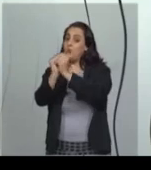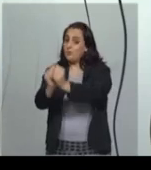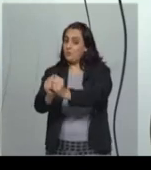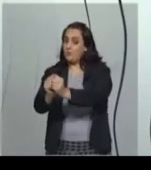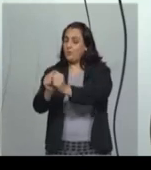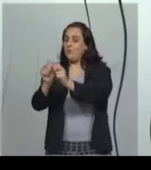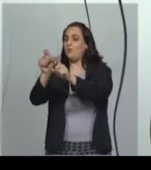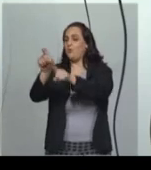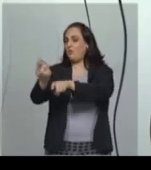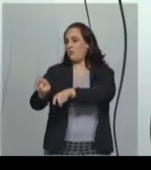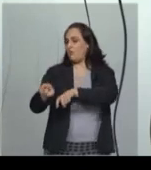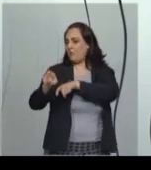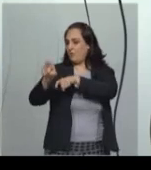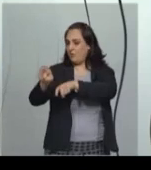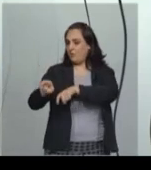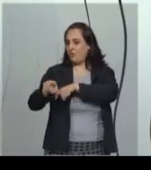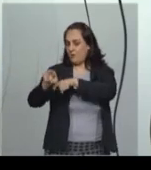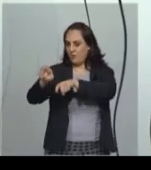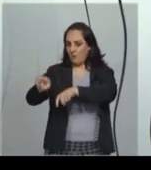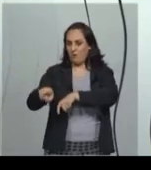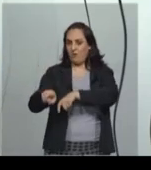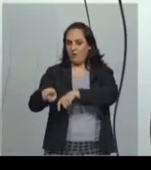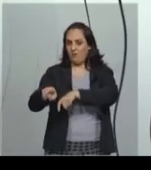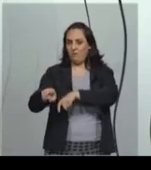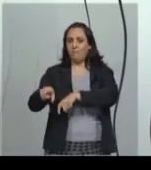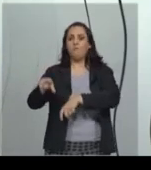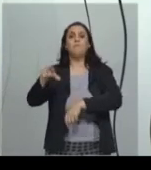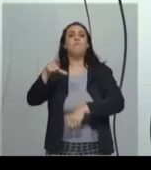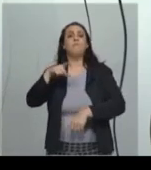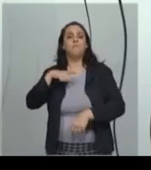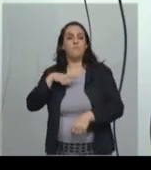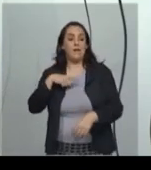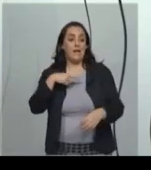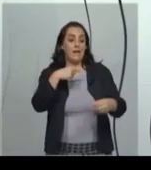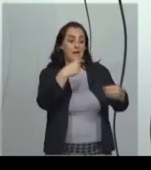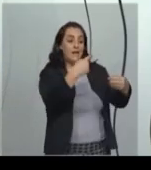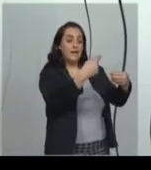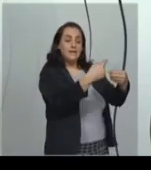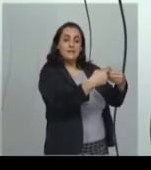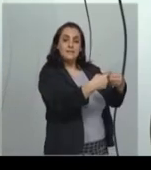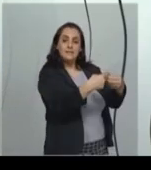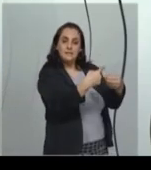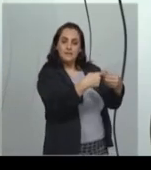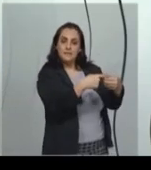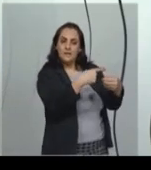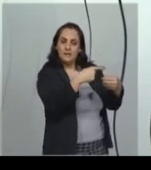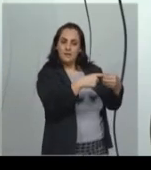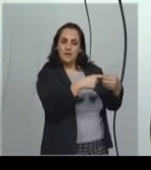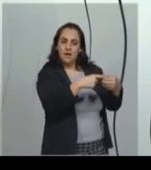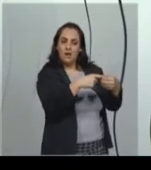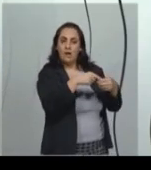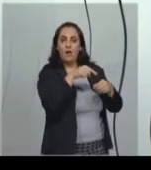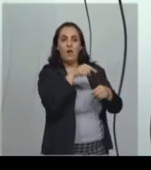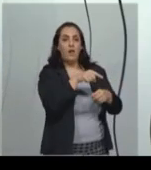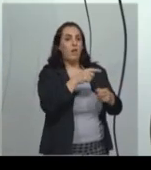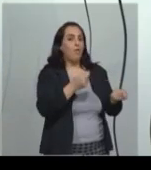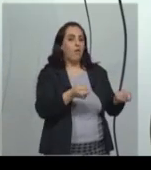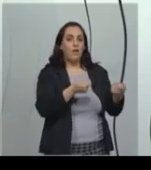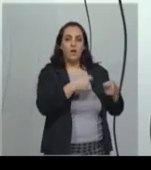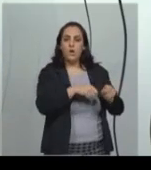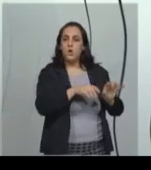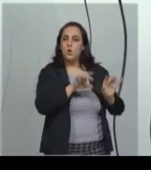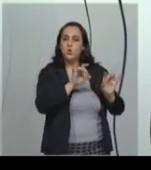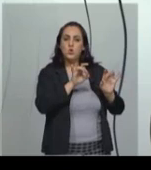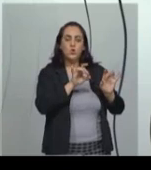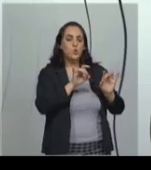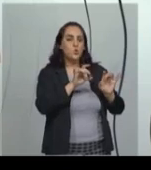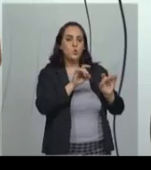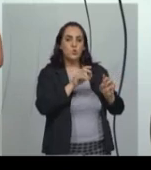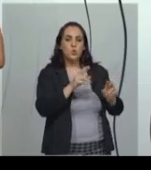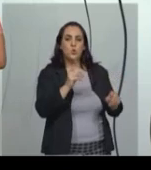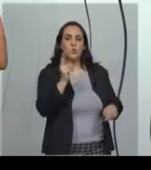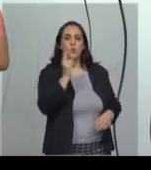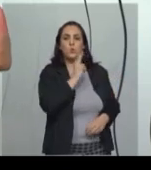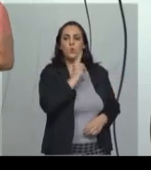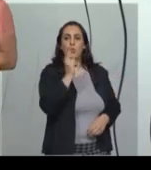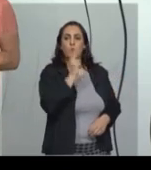nós vimos também, né, que a cidade, então, é uma zona urbana e